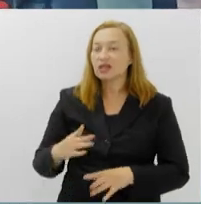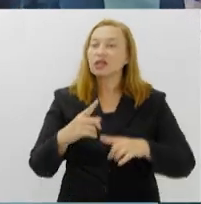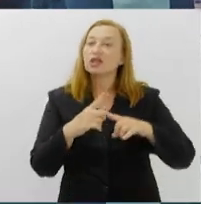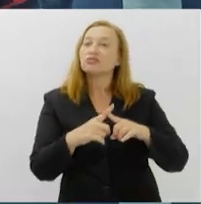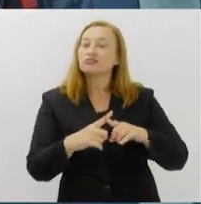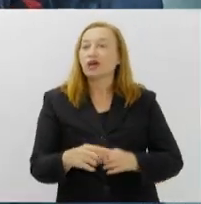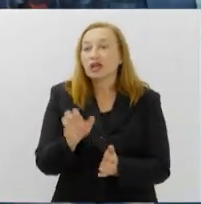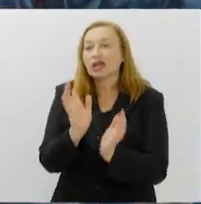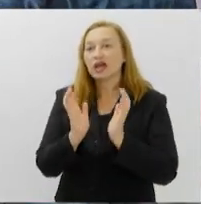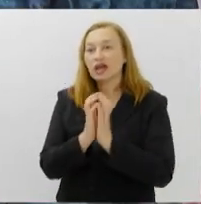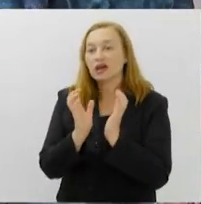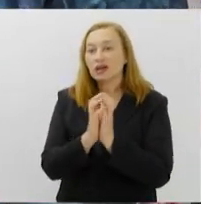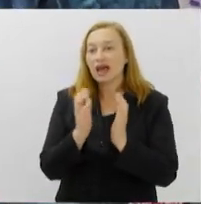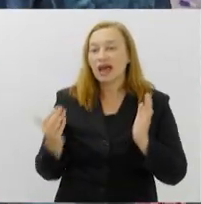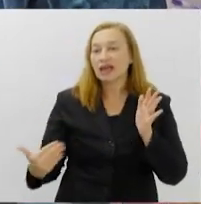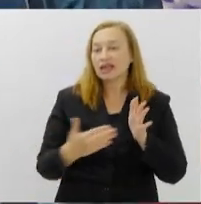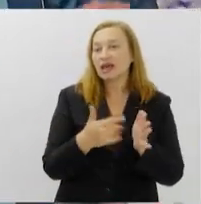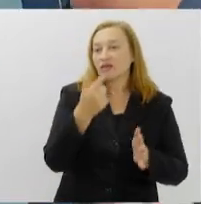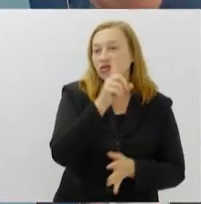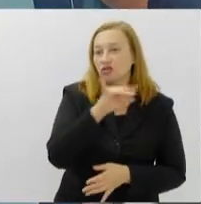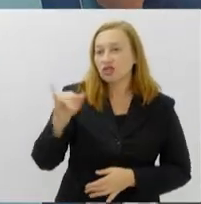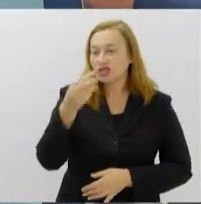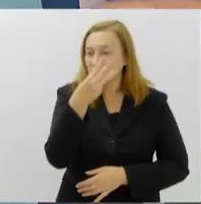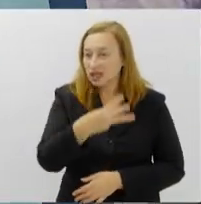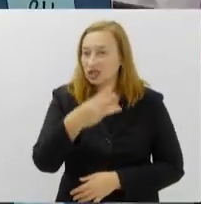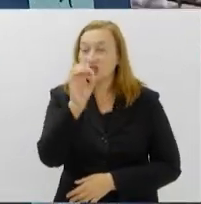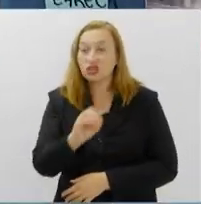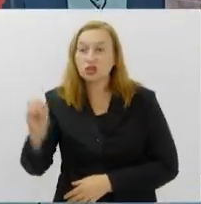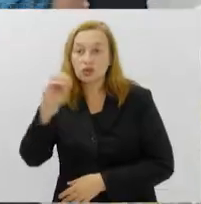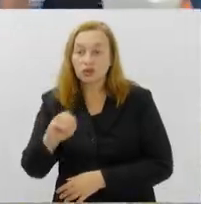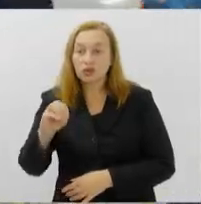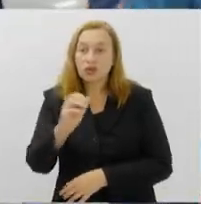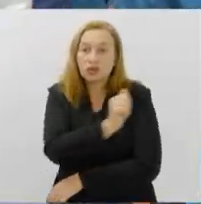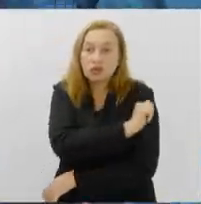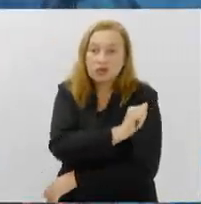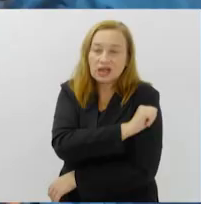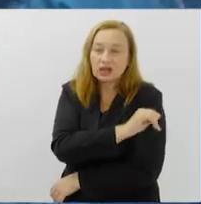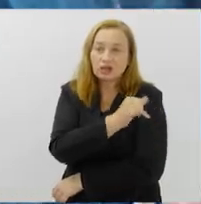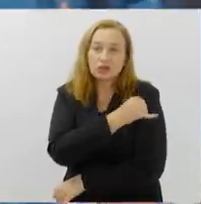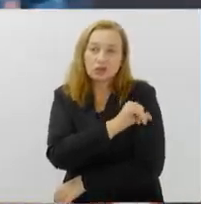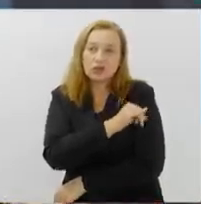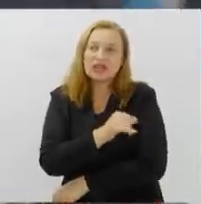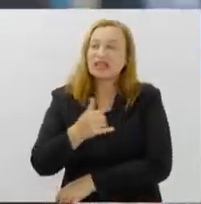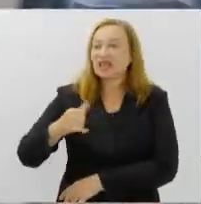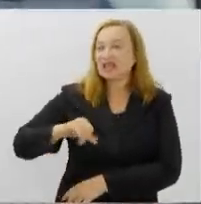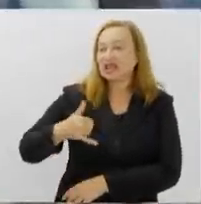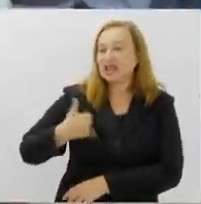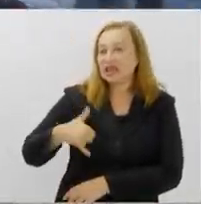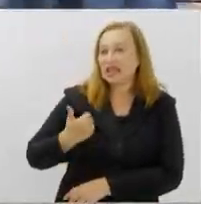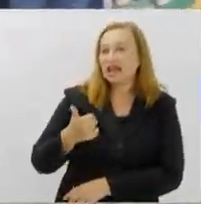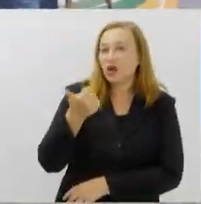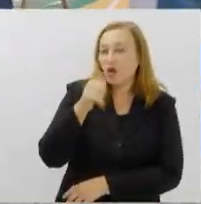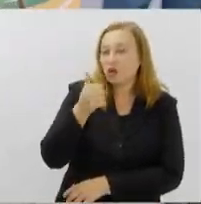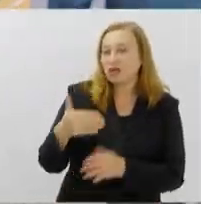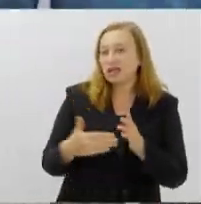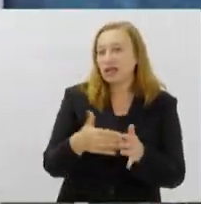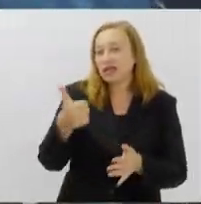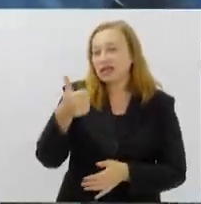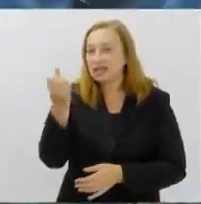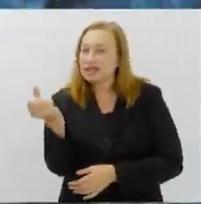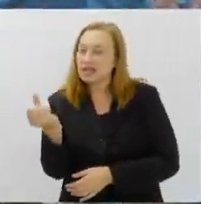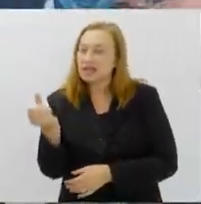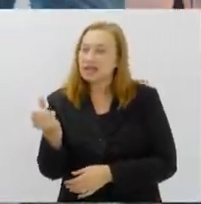até o dia 3 de outubro. Os alunos que competem pelo Rio, com idades entre 11 e 16 anos, foram